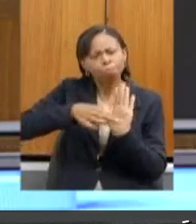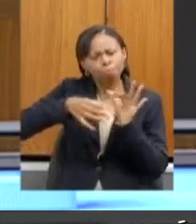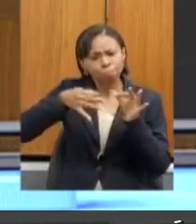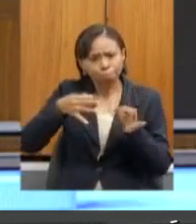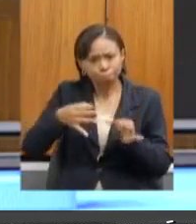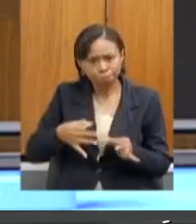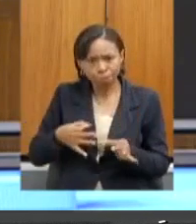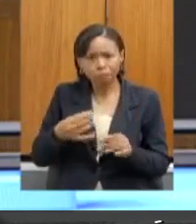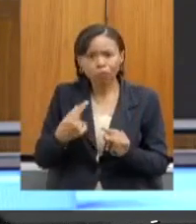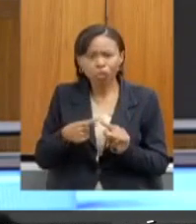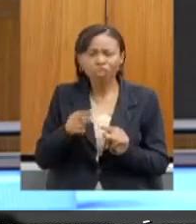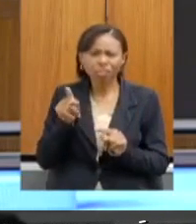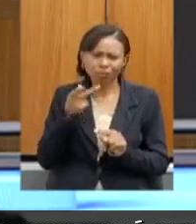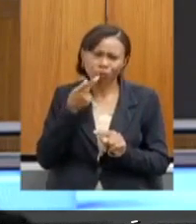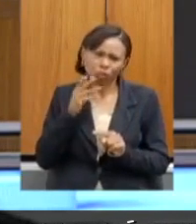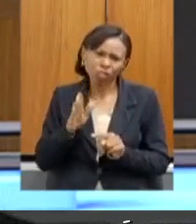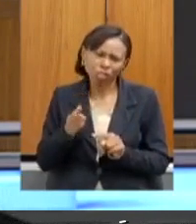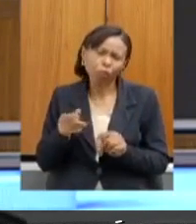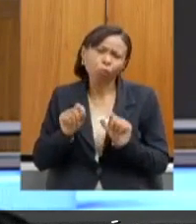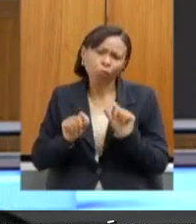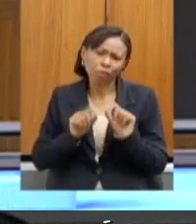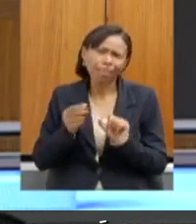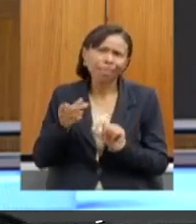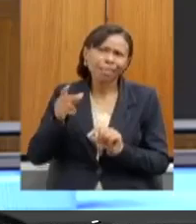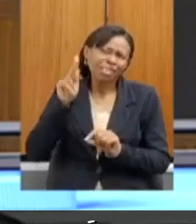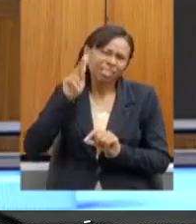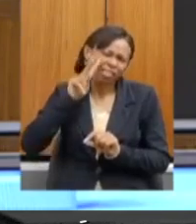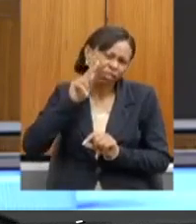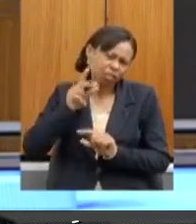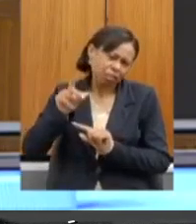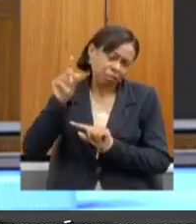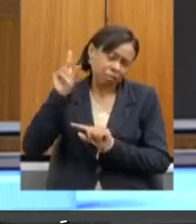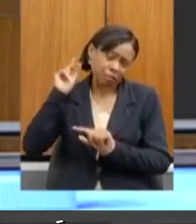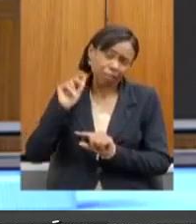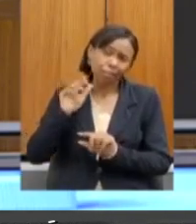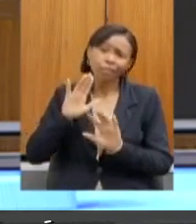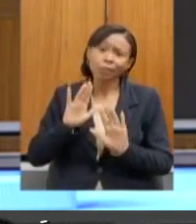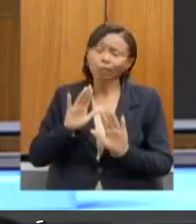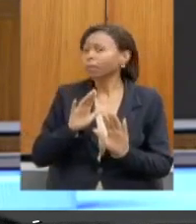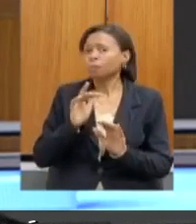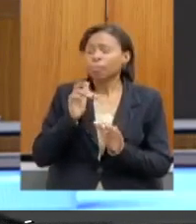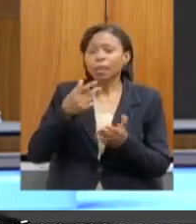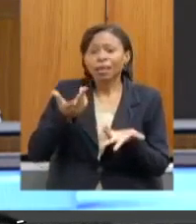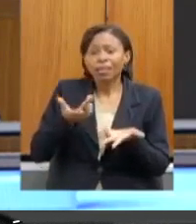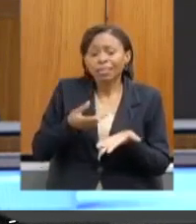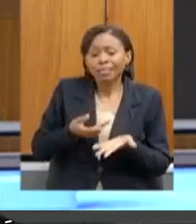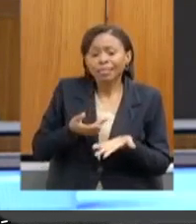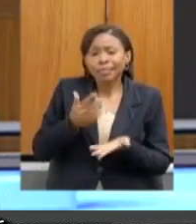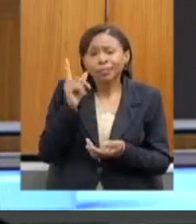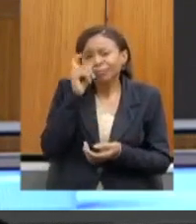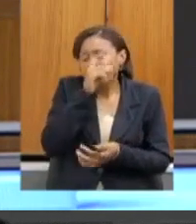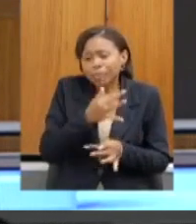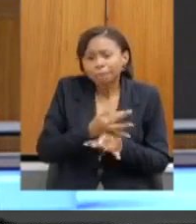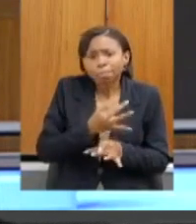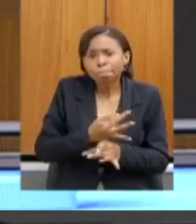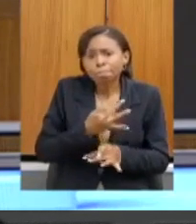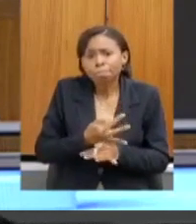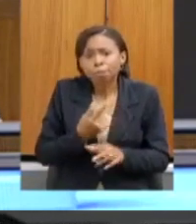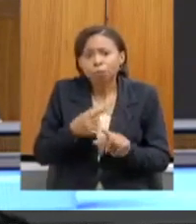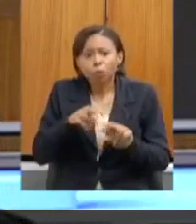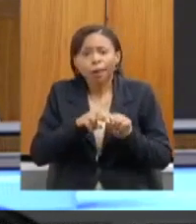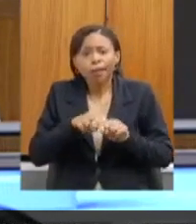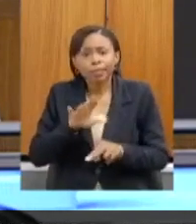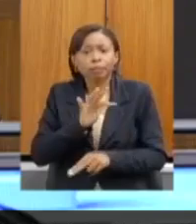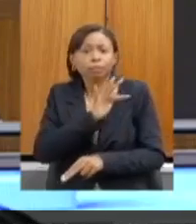questões históricas, uma resistência em relação à atuação da fiscalização ambiental, mas o nosso propósito, isso já